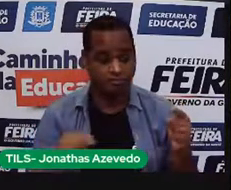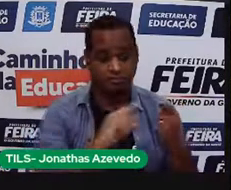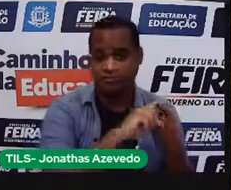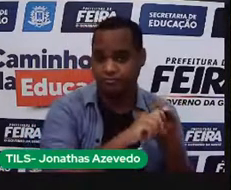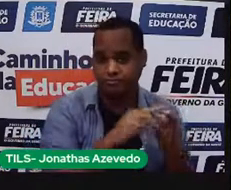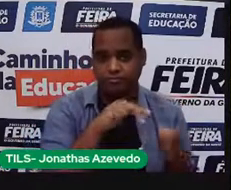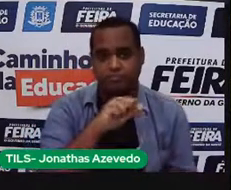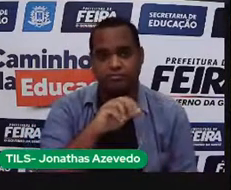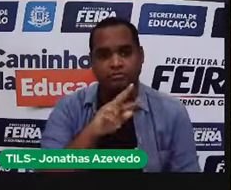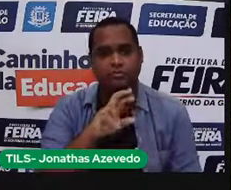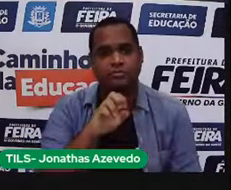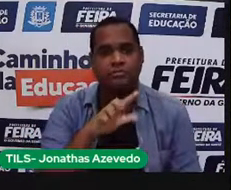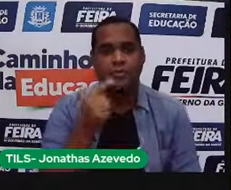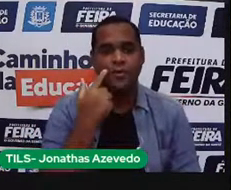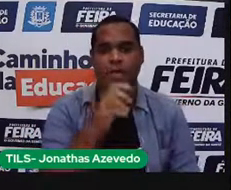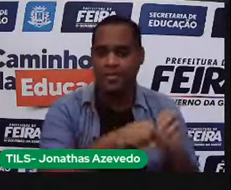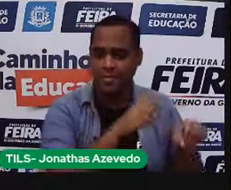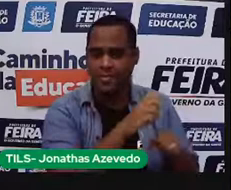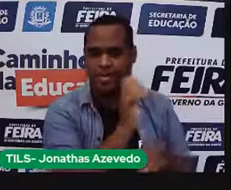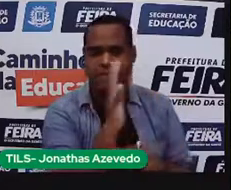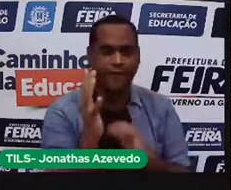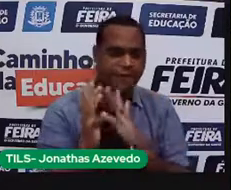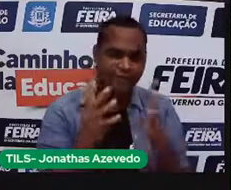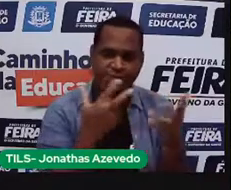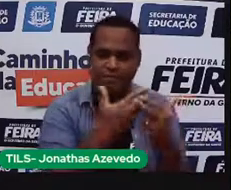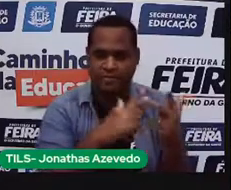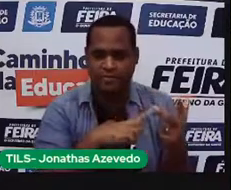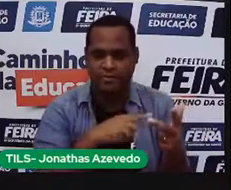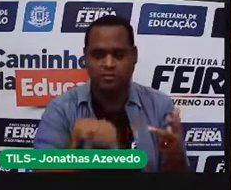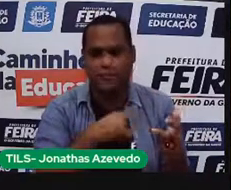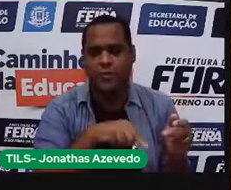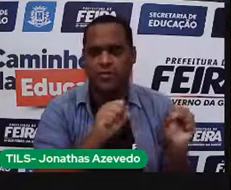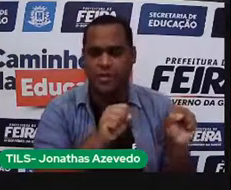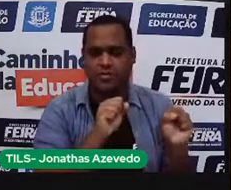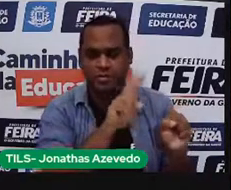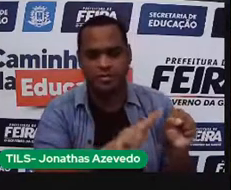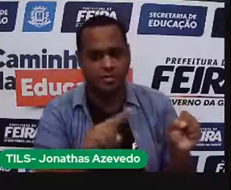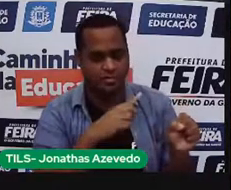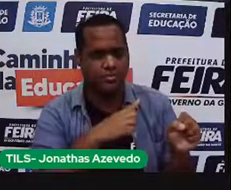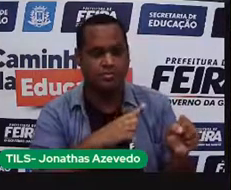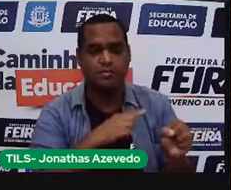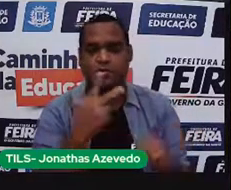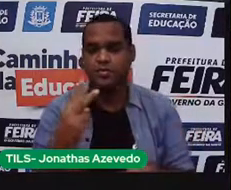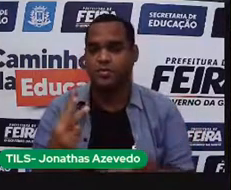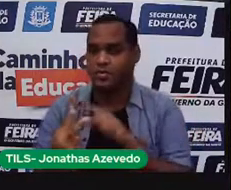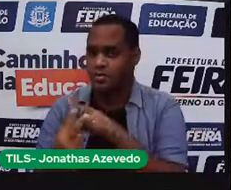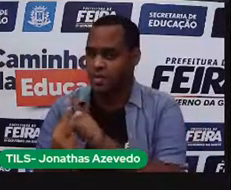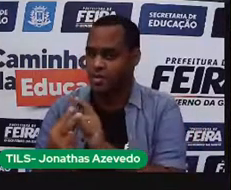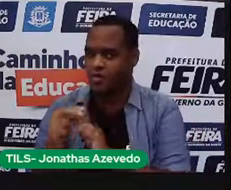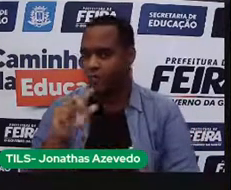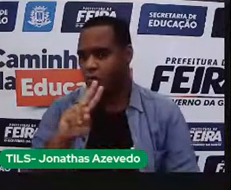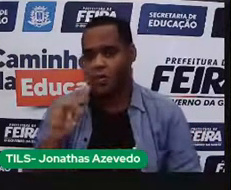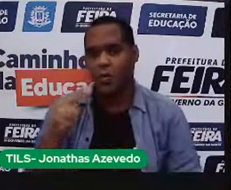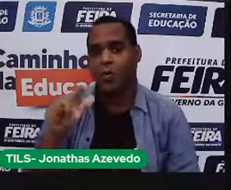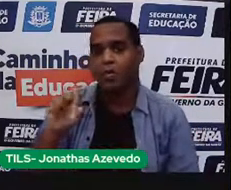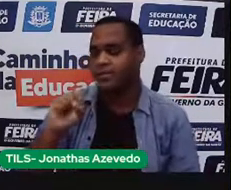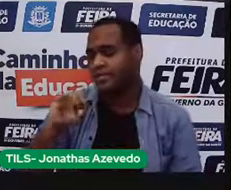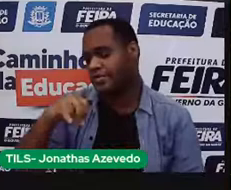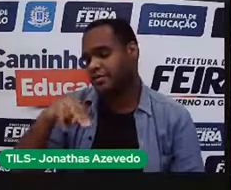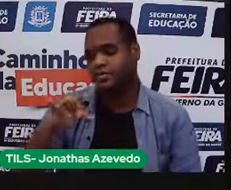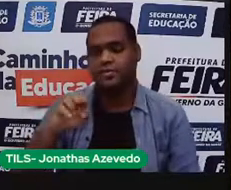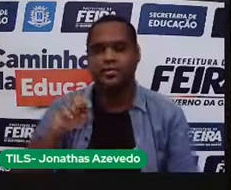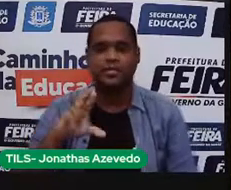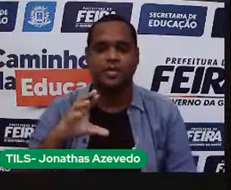aqueles que podem ser retirados diretamente da natureza e a gente já utiliza eles. Já o material sintético, eles são